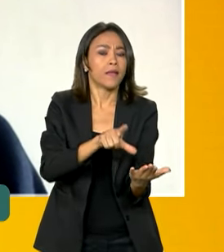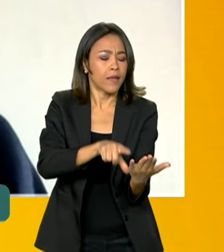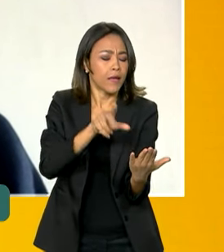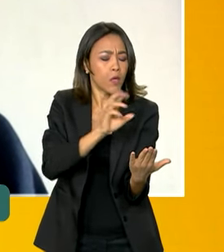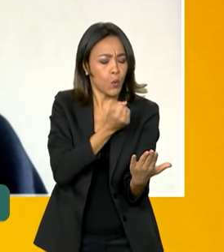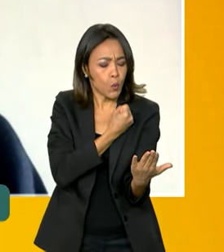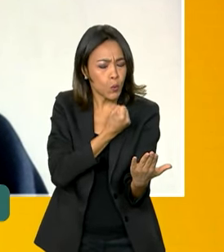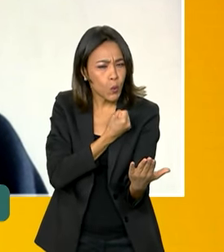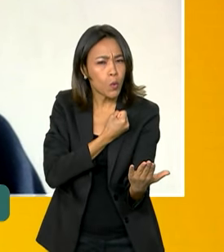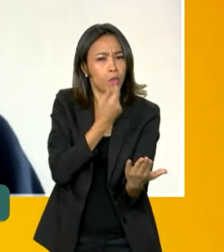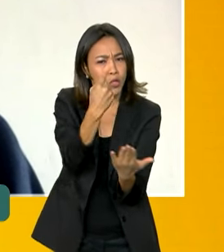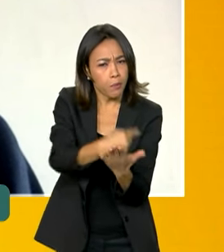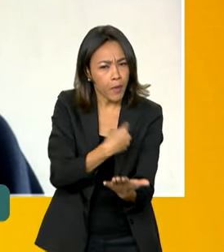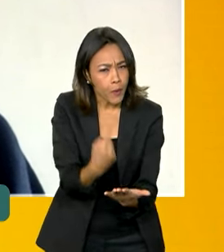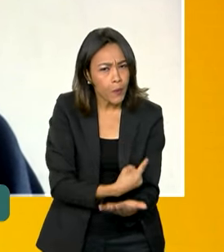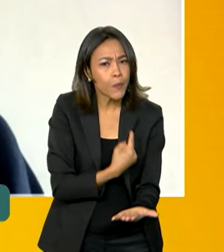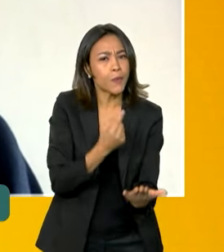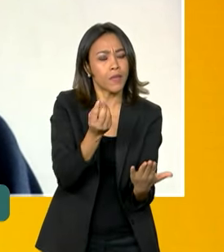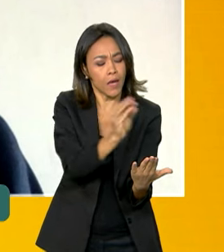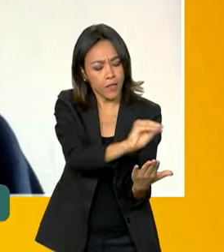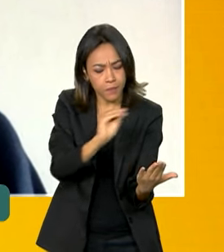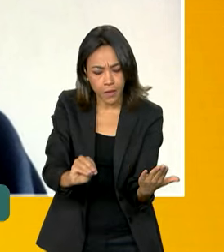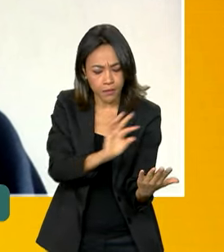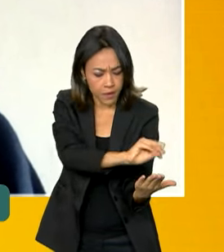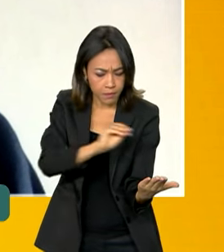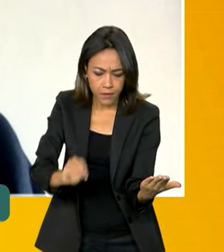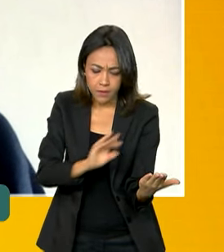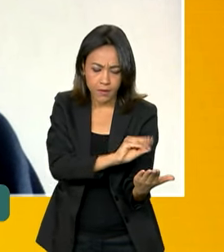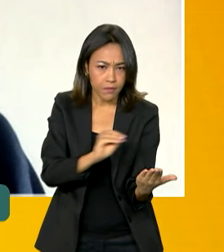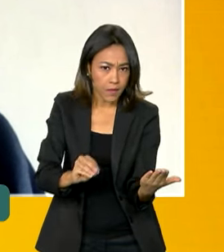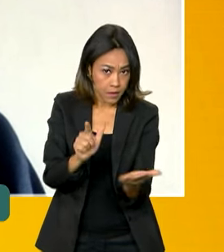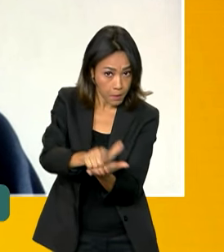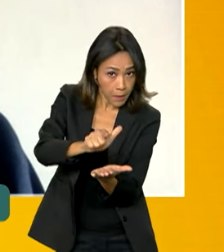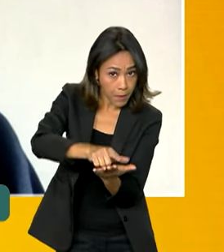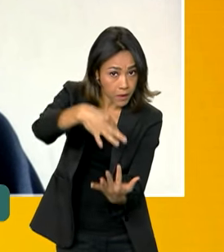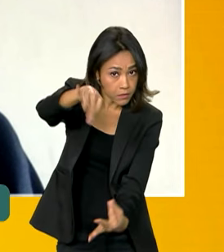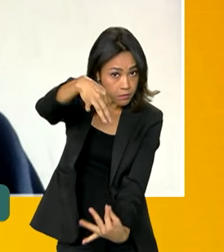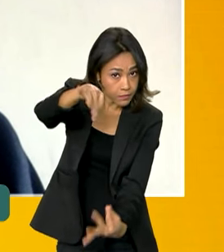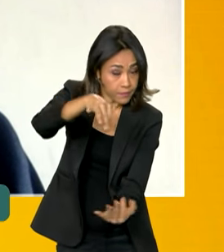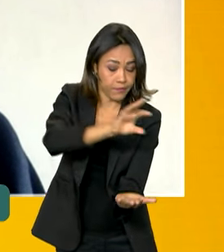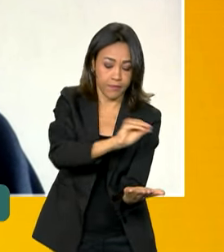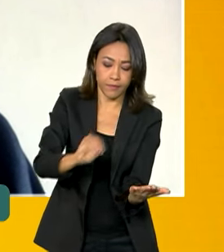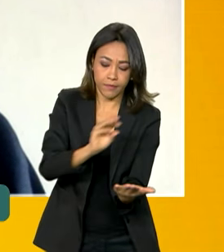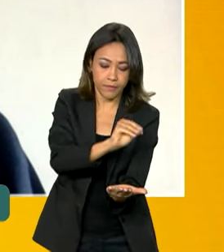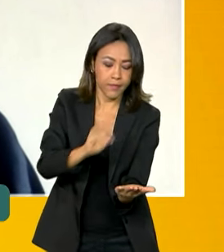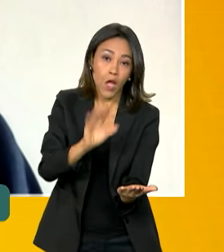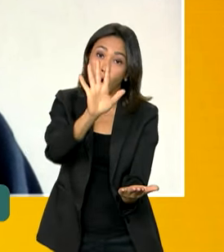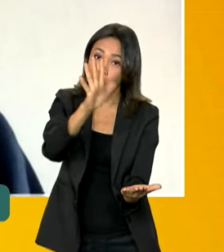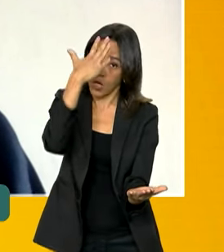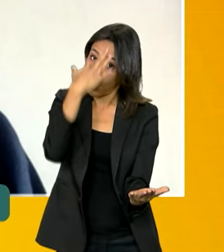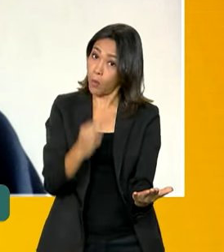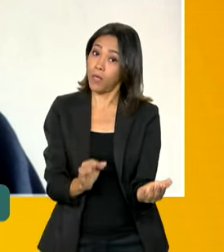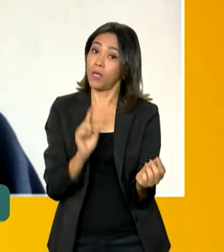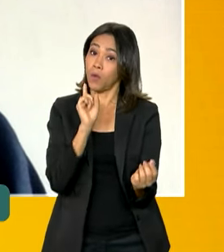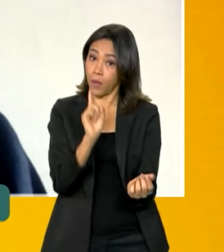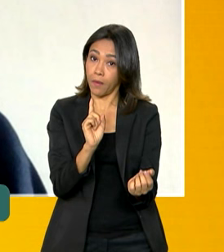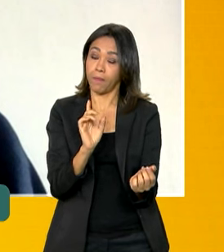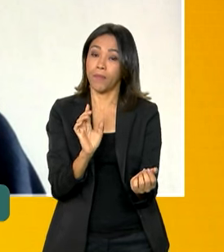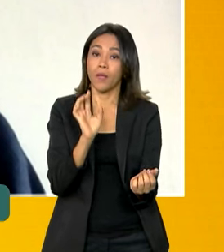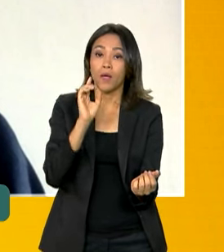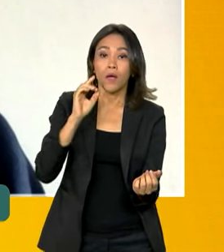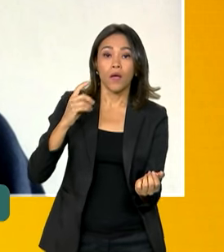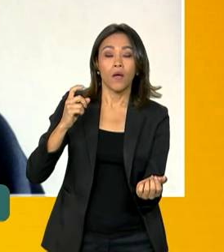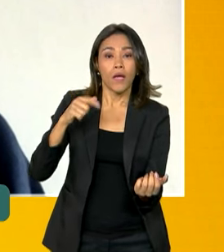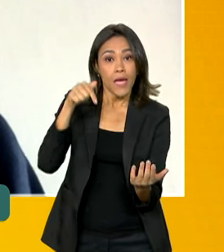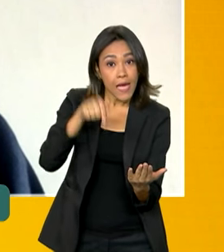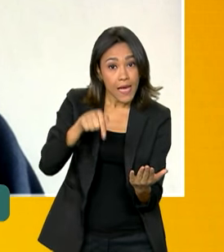questões exato, para eles preencherem exatamente como está lá, sendo que é importante que eles entendam que duas coisas. Primeiro, o cartão,